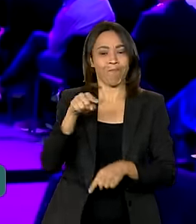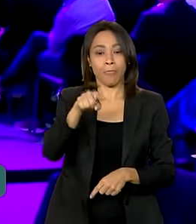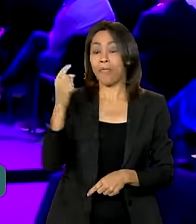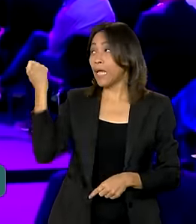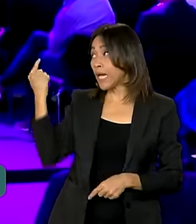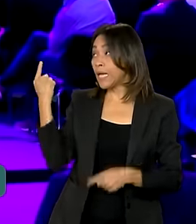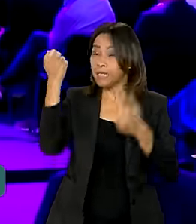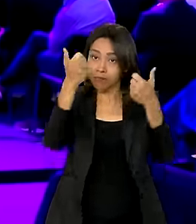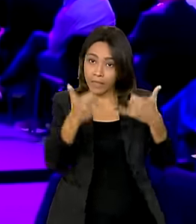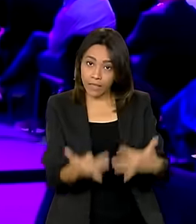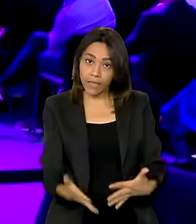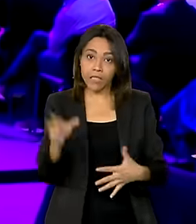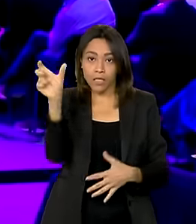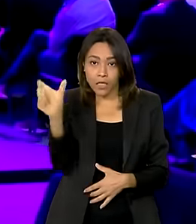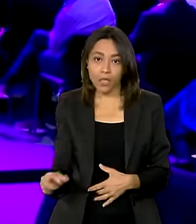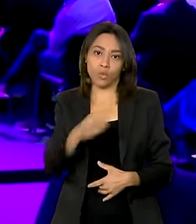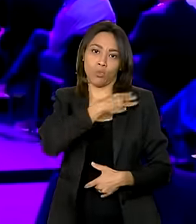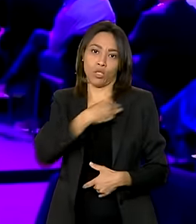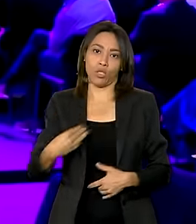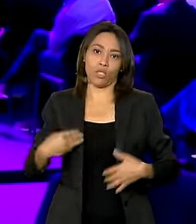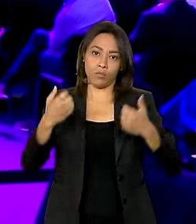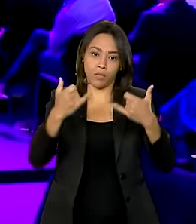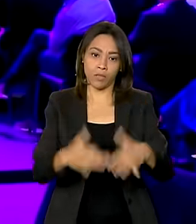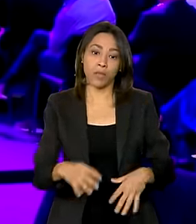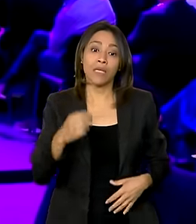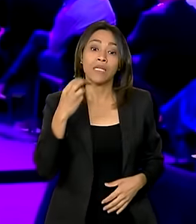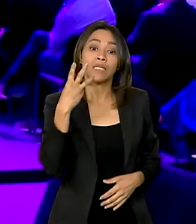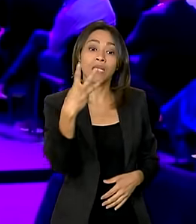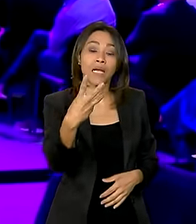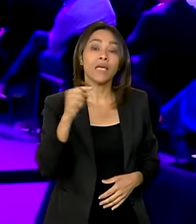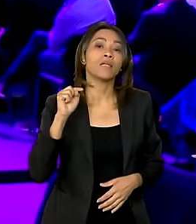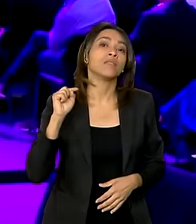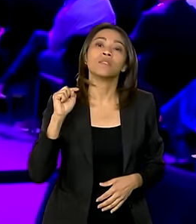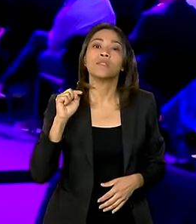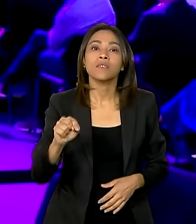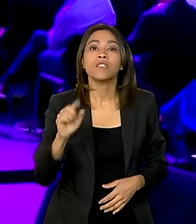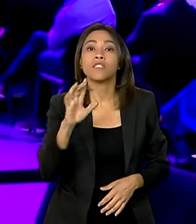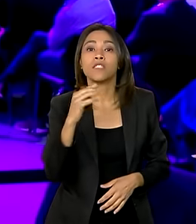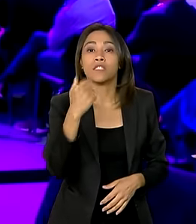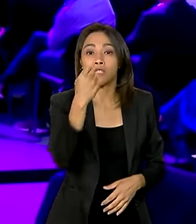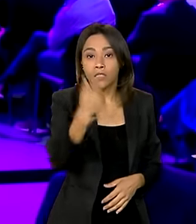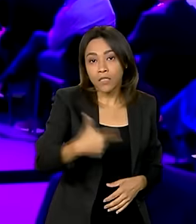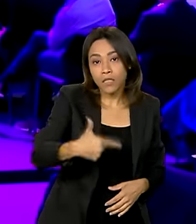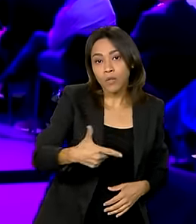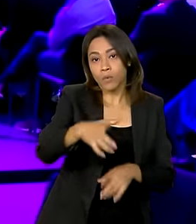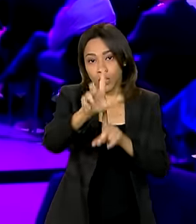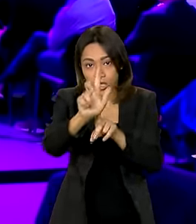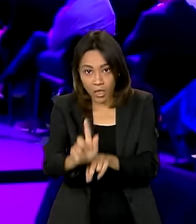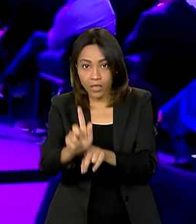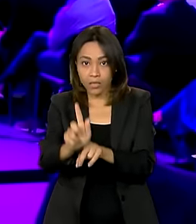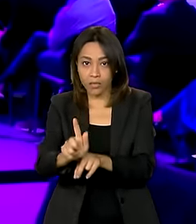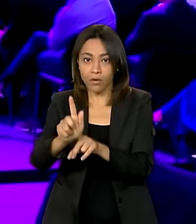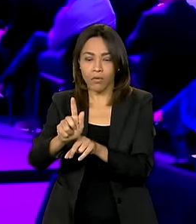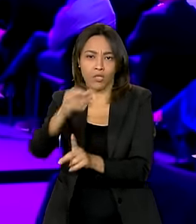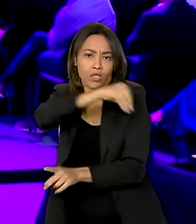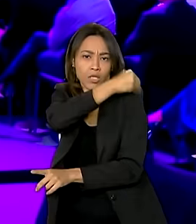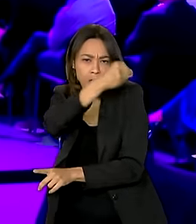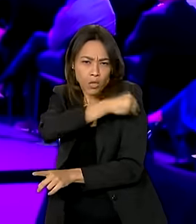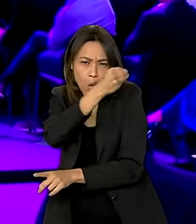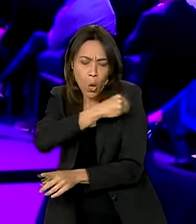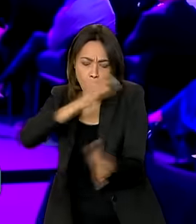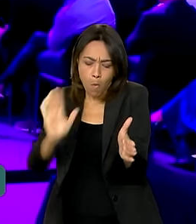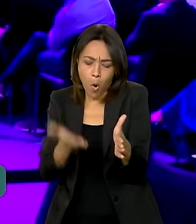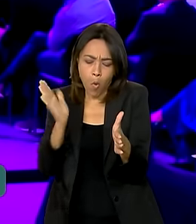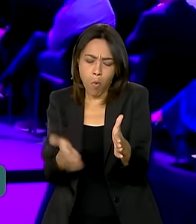Energia, o Brasil possui hoje três plantas comerciais de etanol de segunda geração, com uma capacidade total de produção